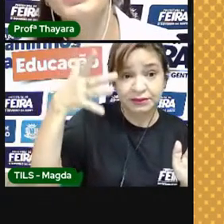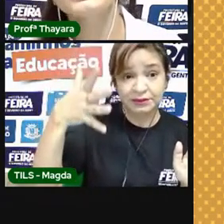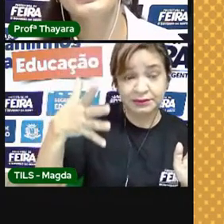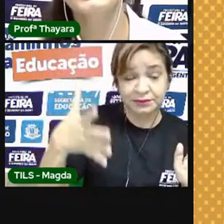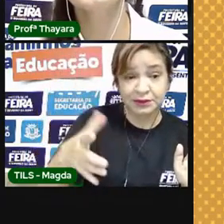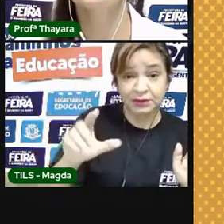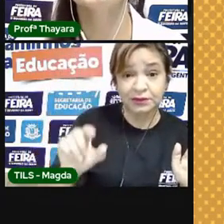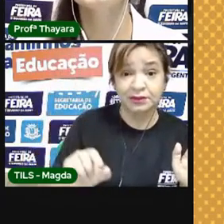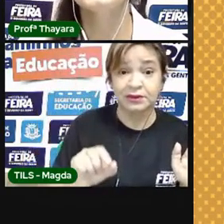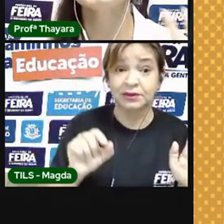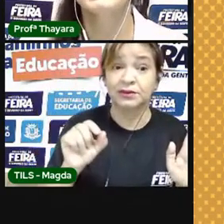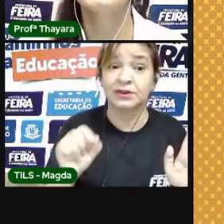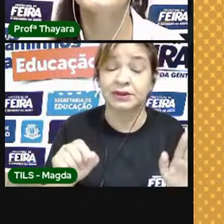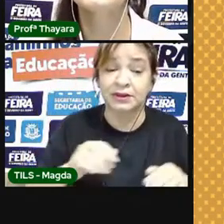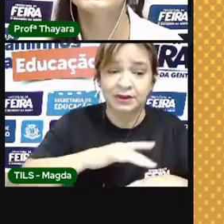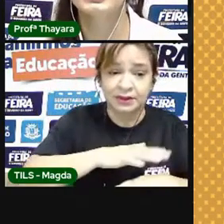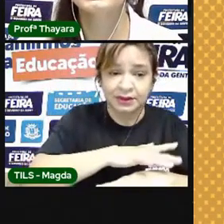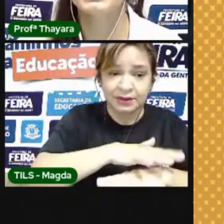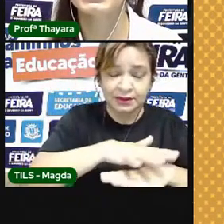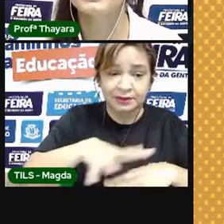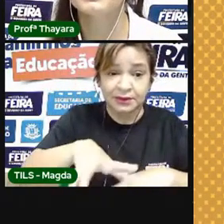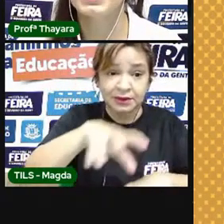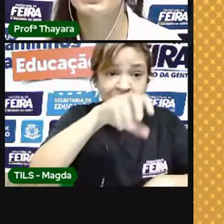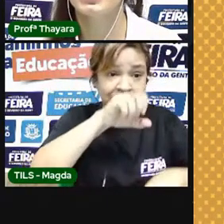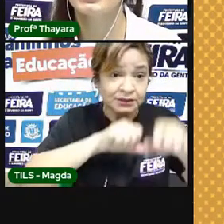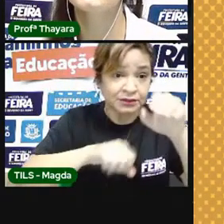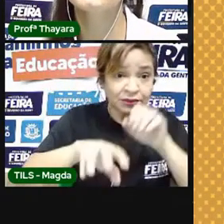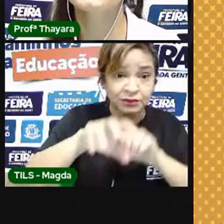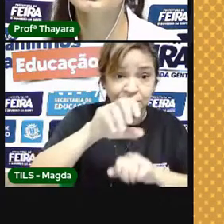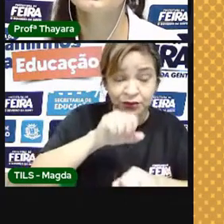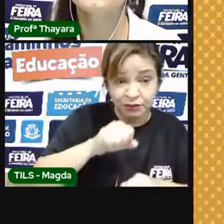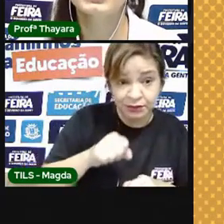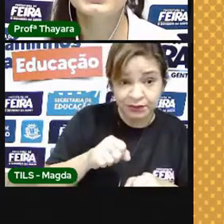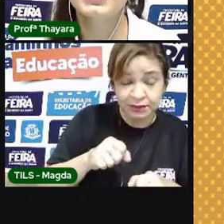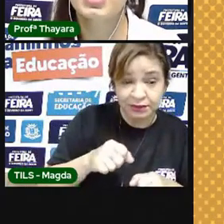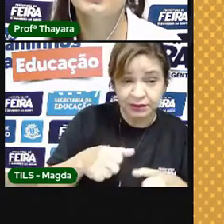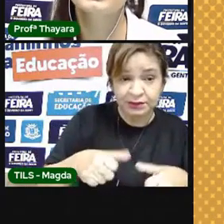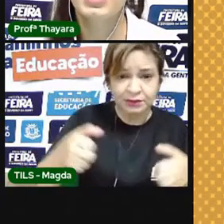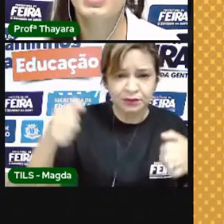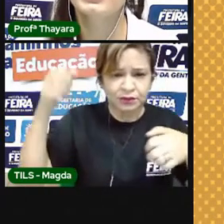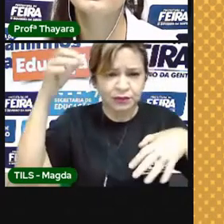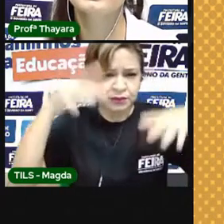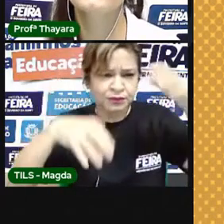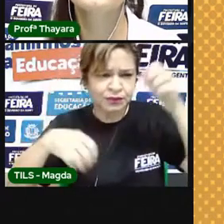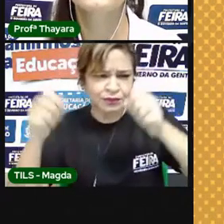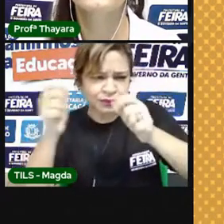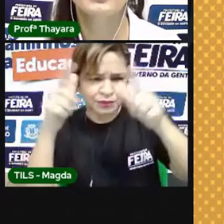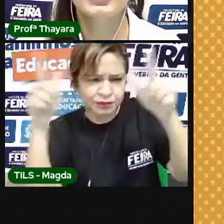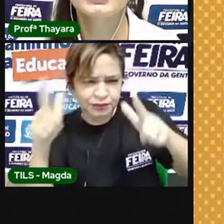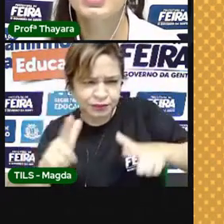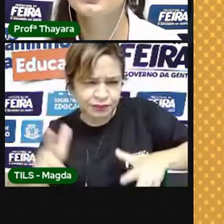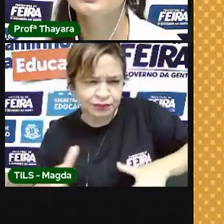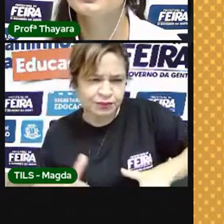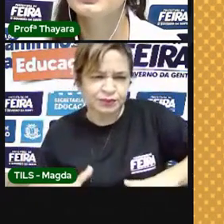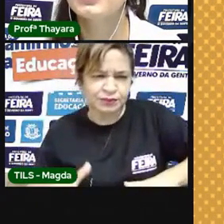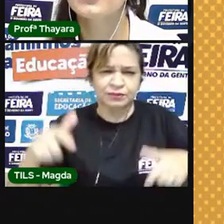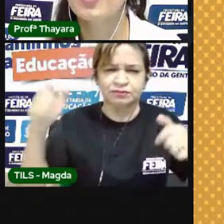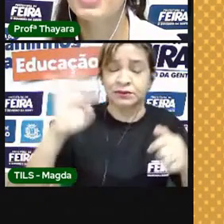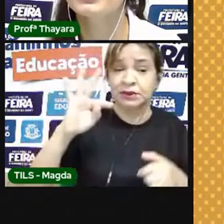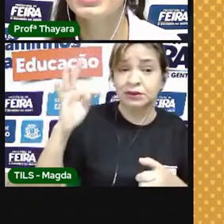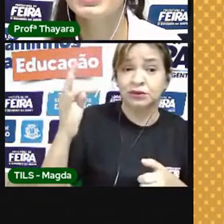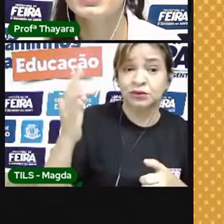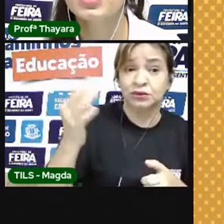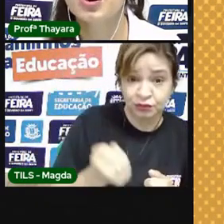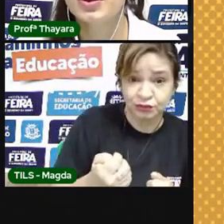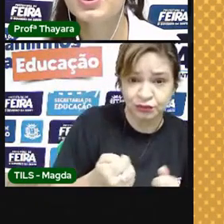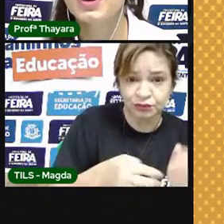é justamente a camada desse ar que a gente respira. As chuvas, os raios, os trovões, tudo isso é